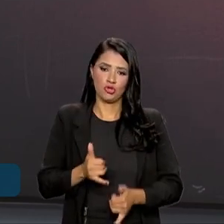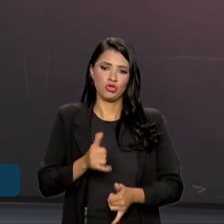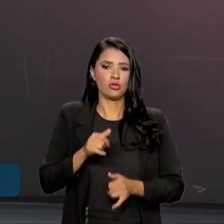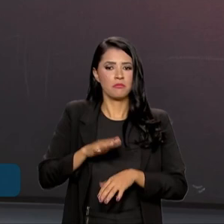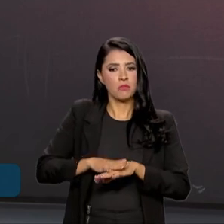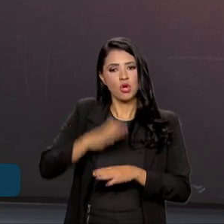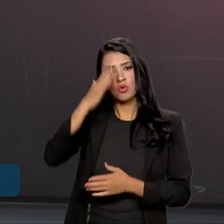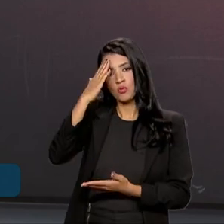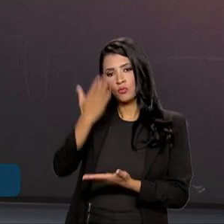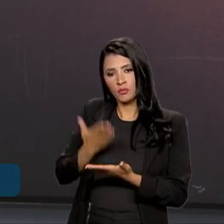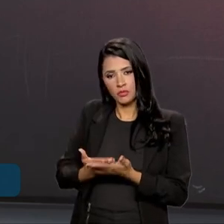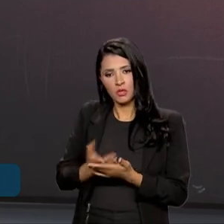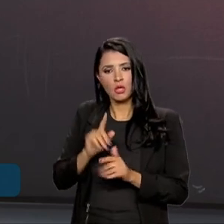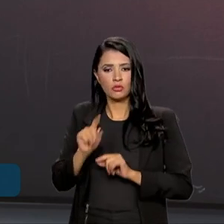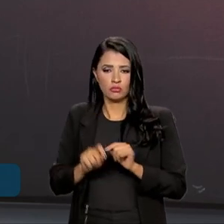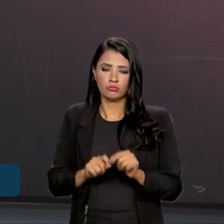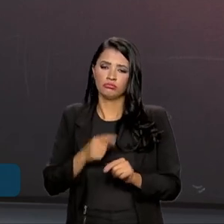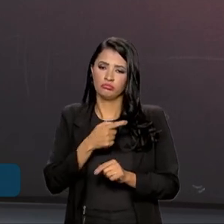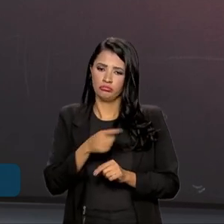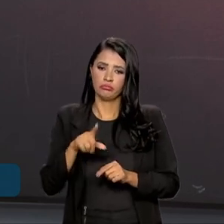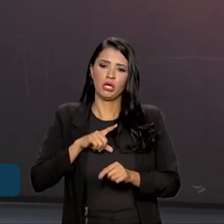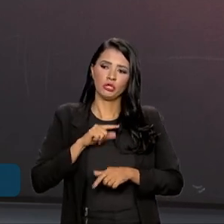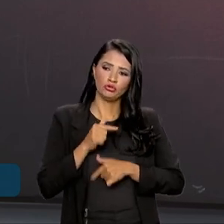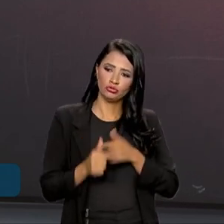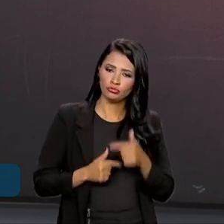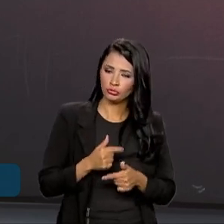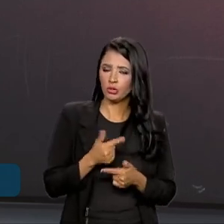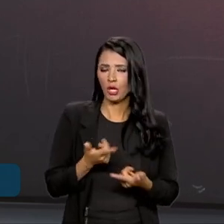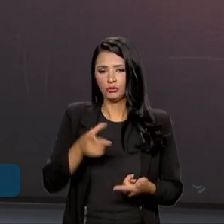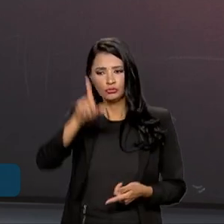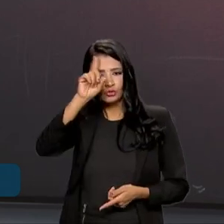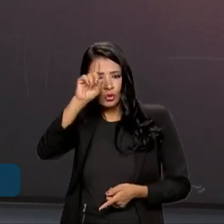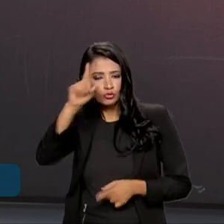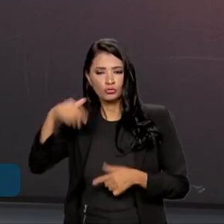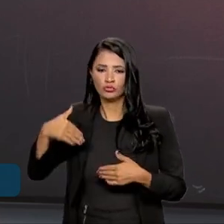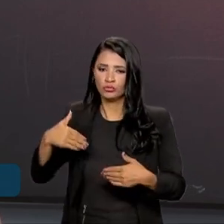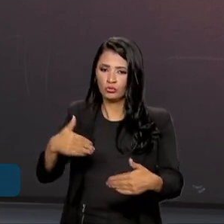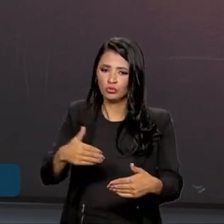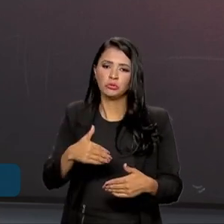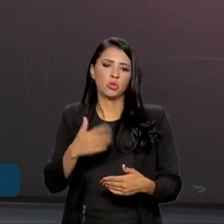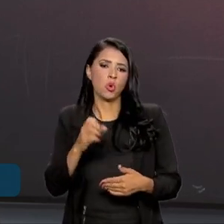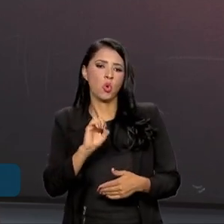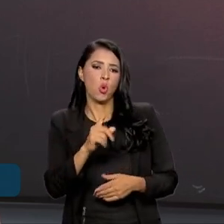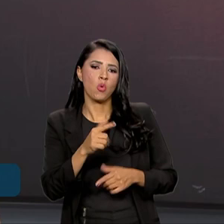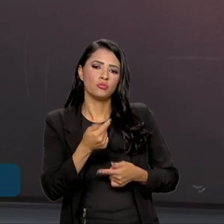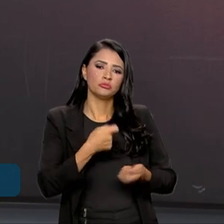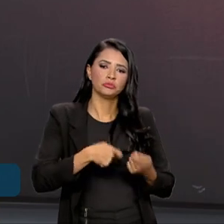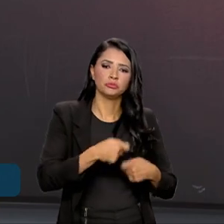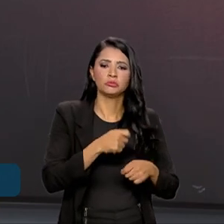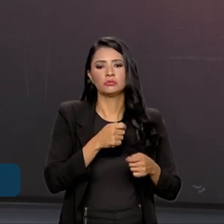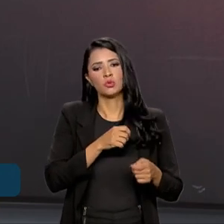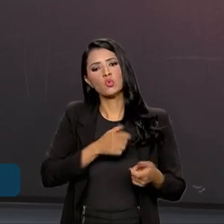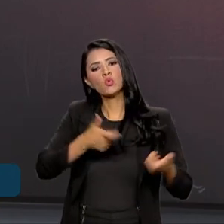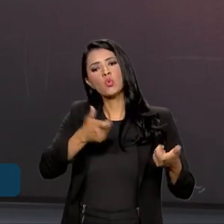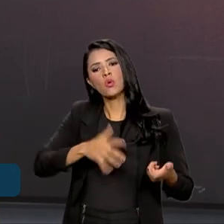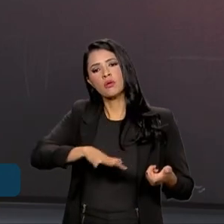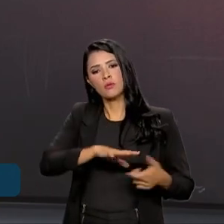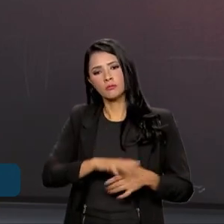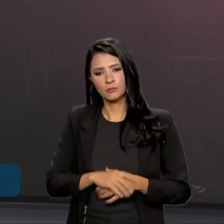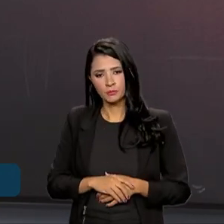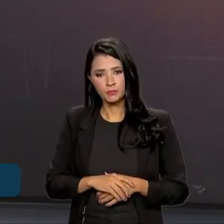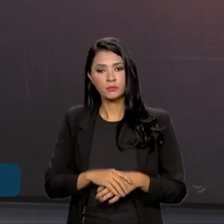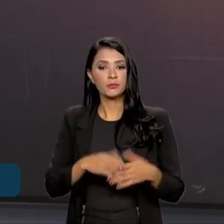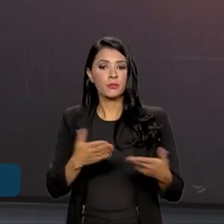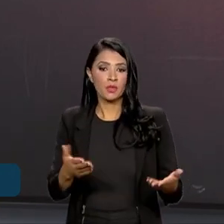confiabilidade, que, seja para as atividades do dia a dia, seja para os comércios, para os negócios locais. Então,